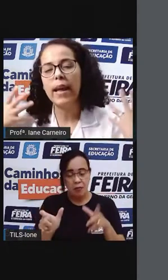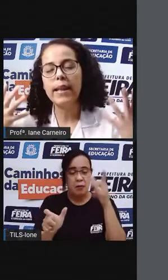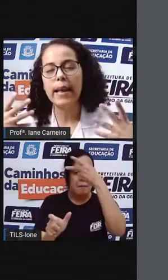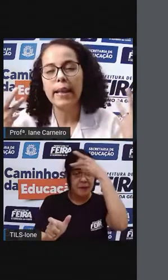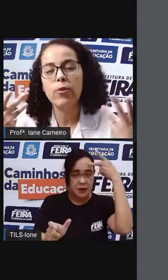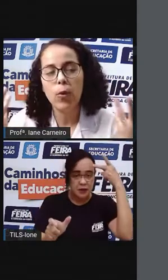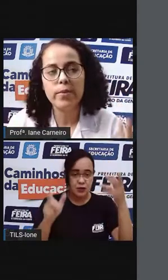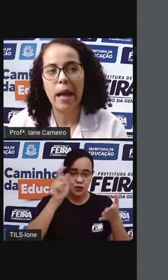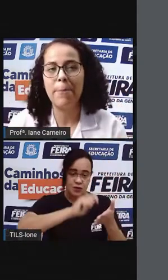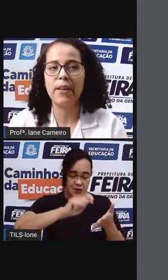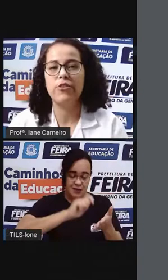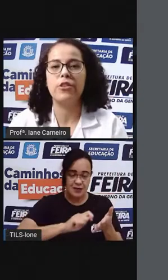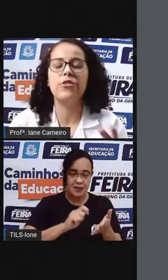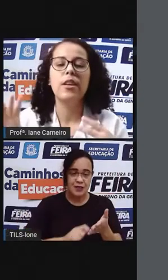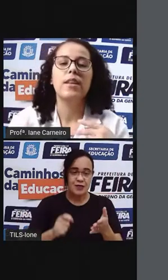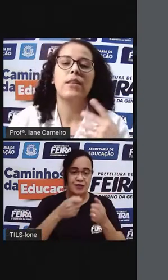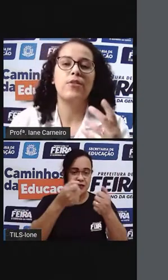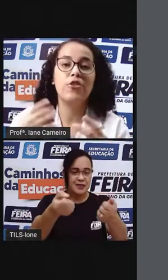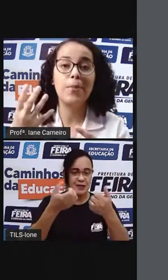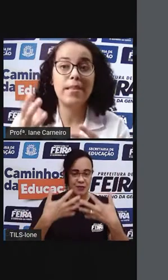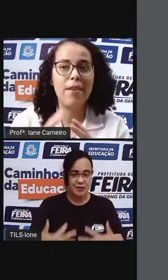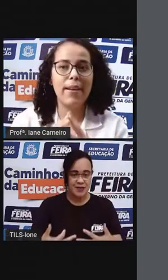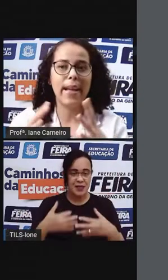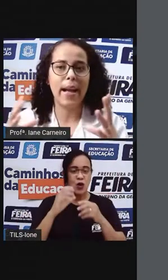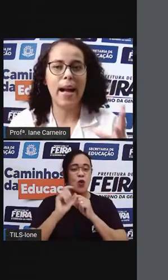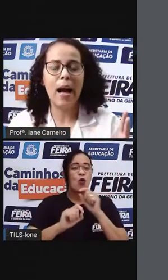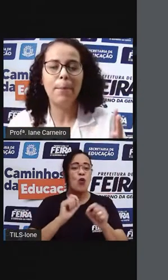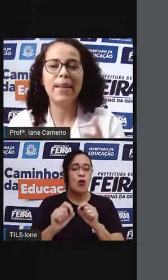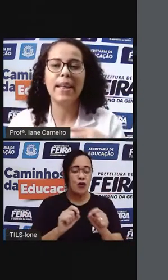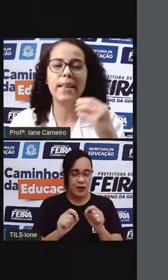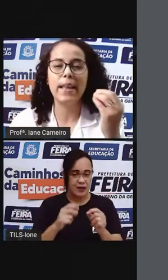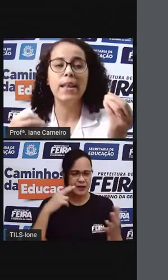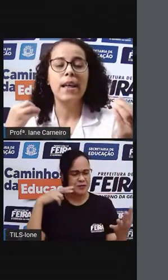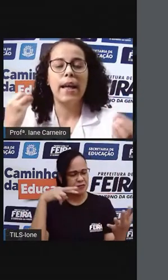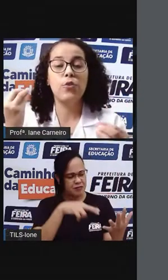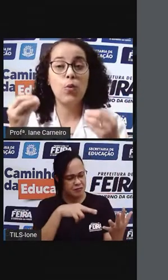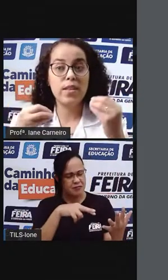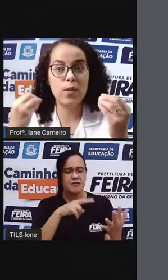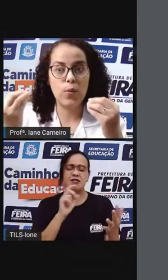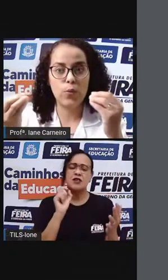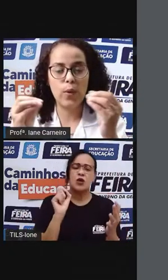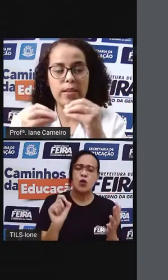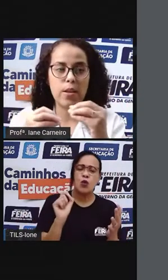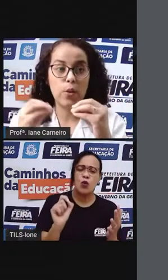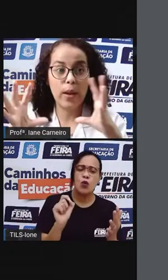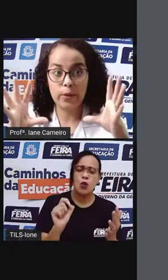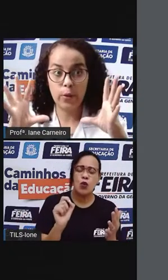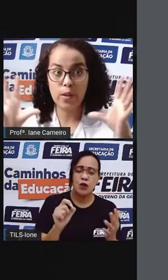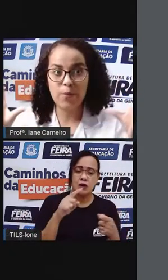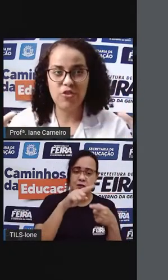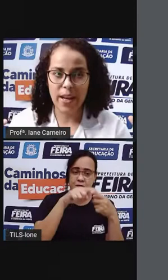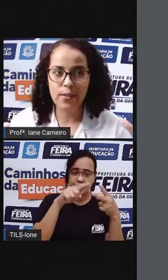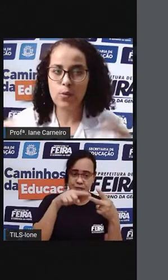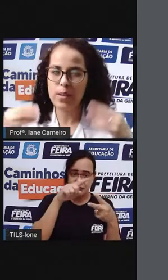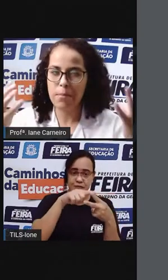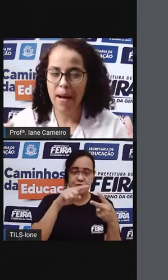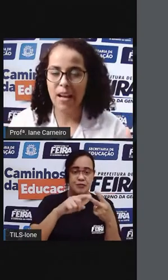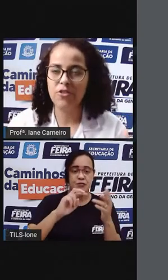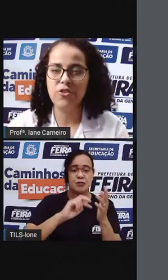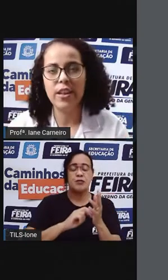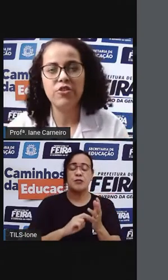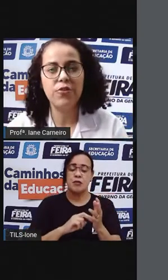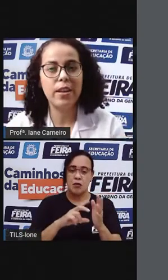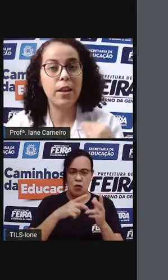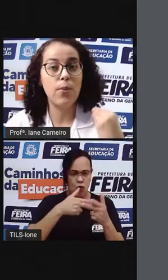do livro, o que é ele está querendo contar para a gente. Então, a gente observa aí na capa, né? Que tem duas, duas, dois objetos, duas